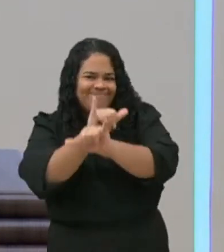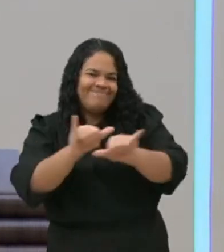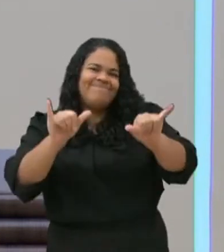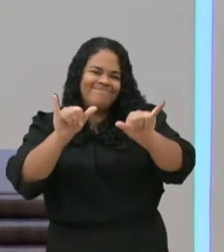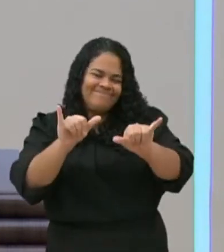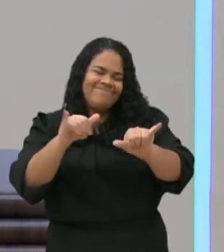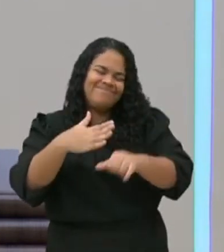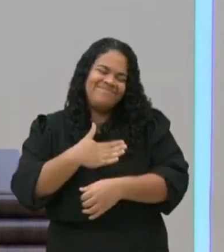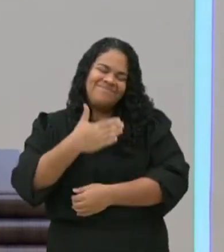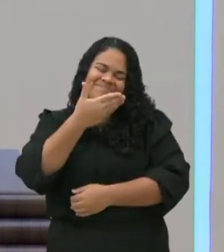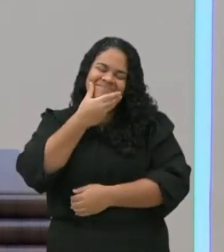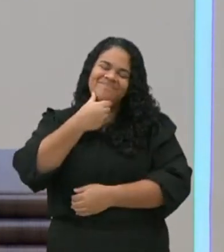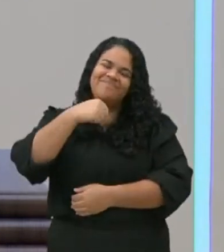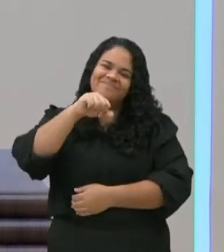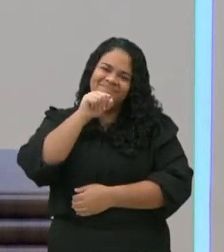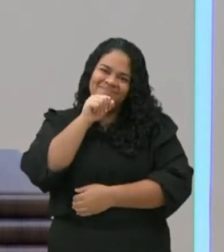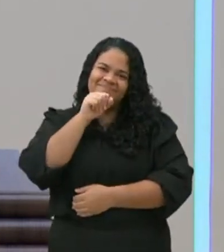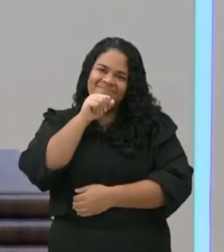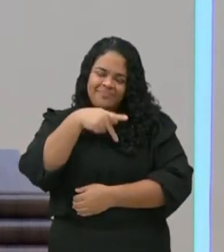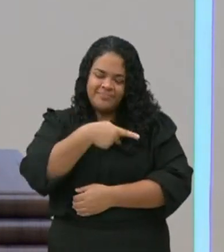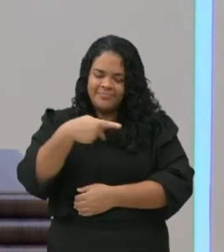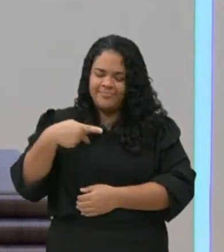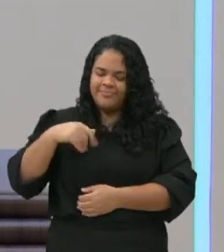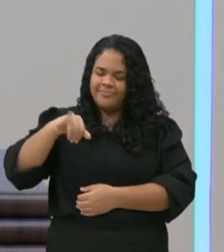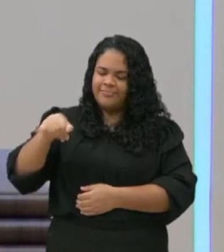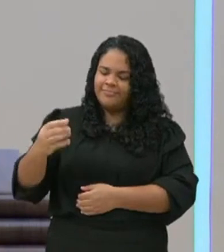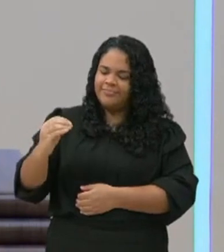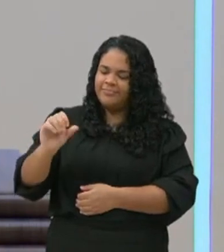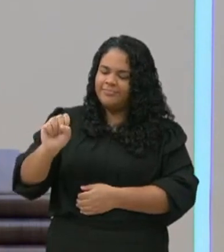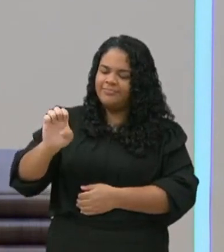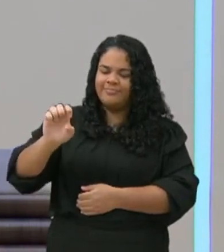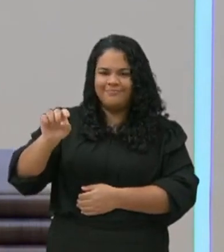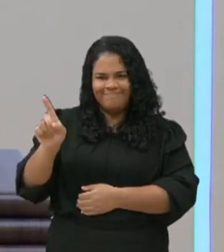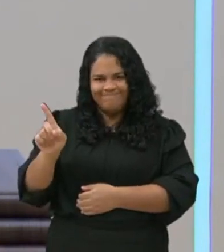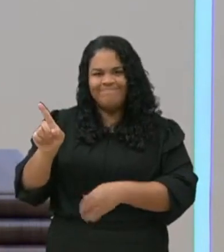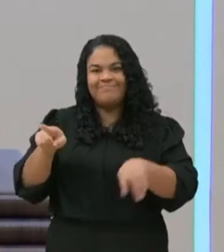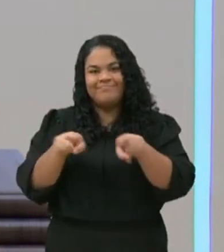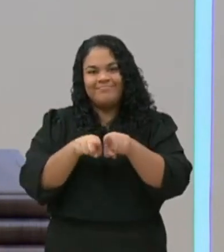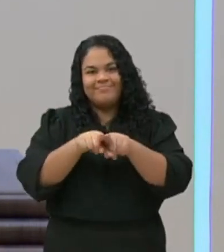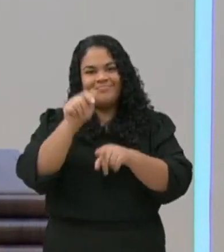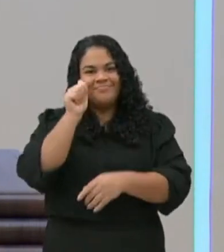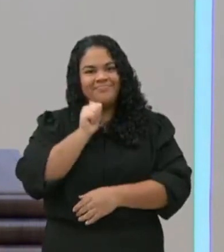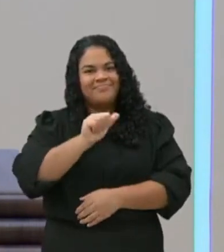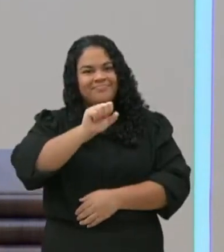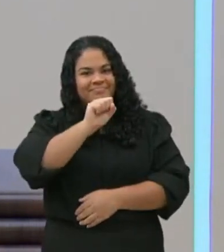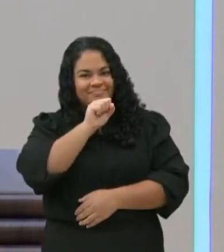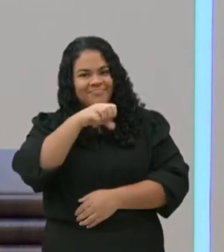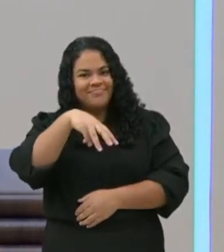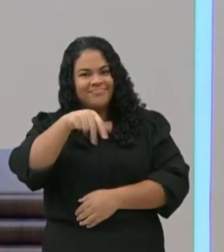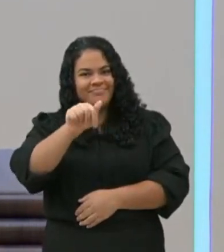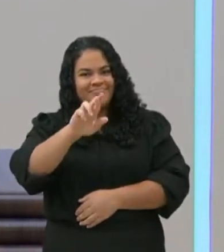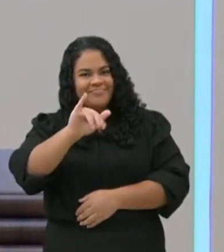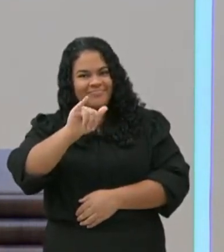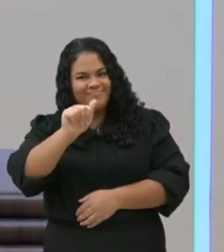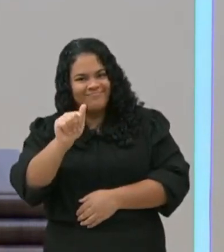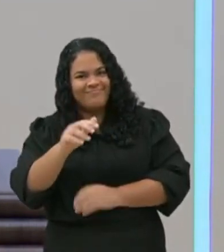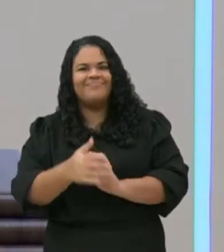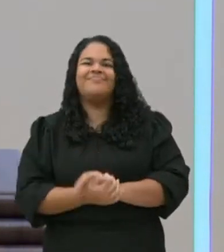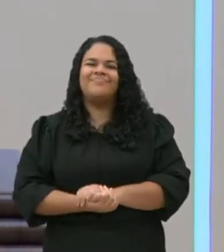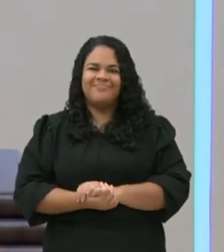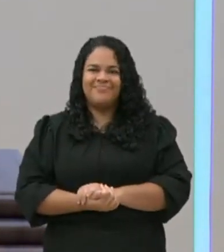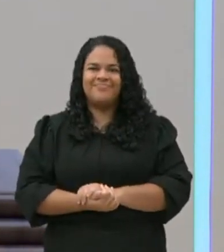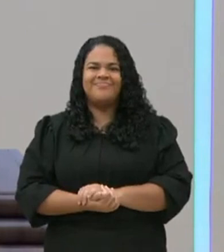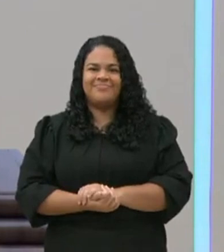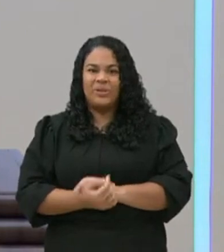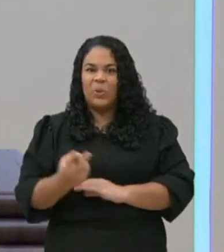Presbítero José Calado, minha mãe Maria Calado, que está neste momento cultuando conosco, estão residindo agora ali em Carpina, vai um